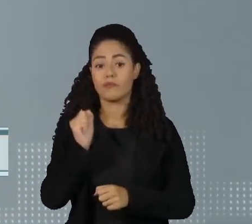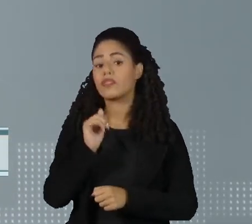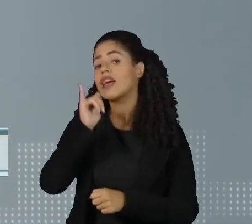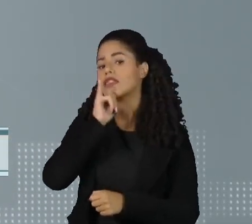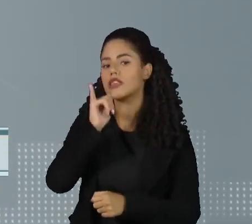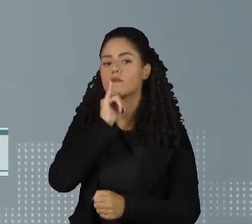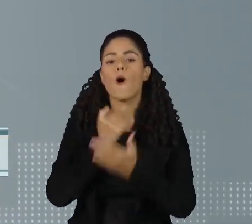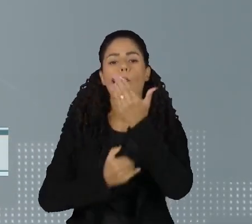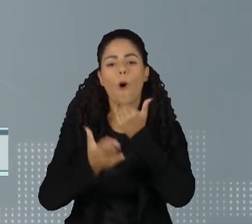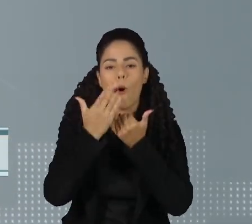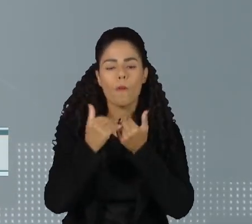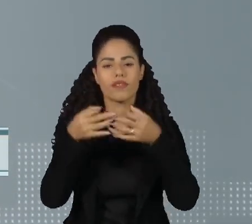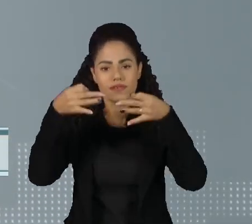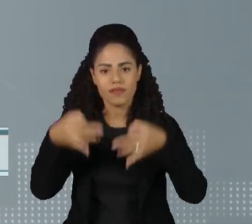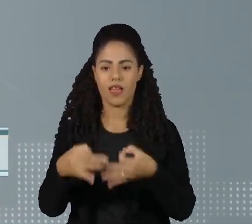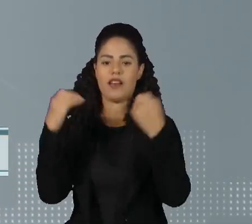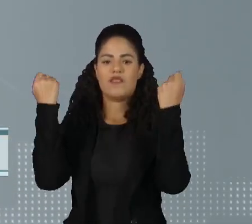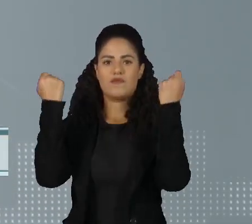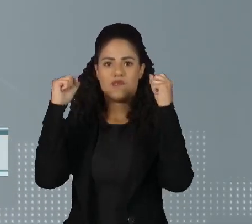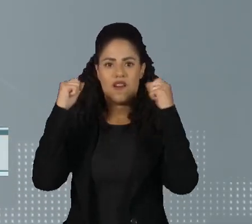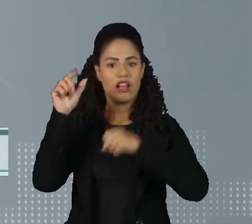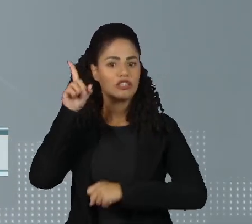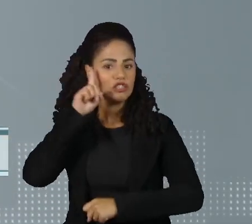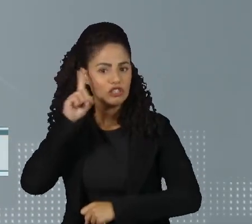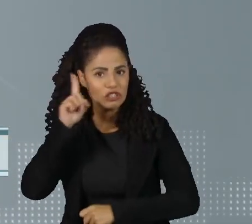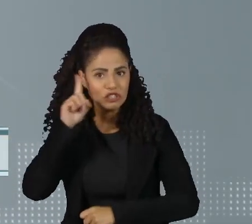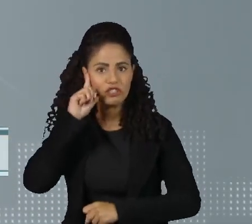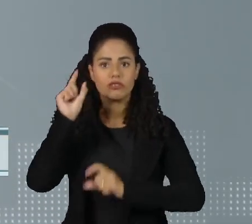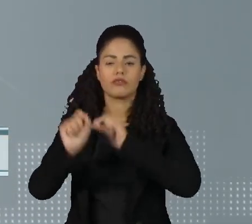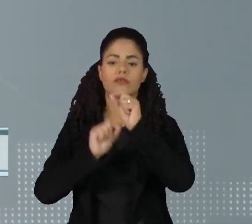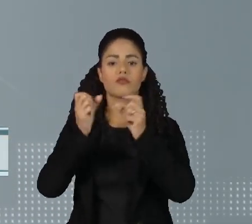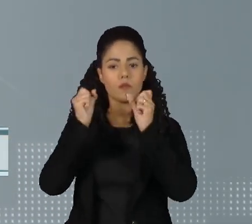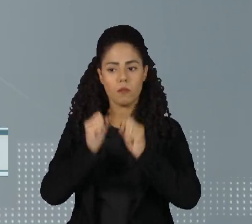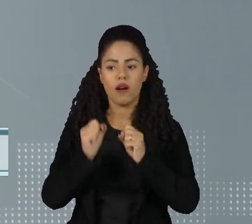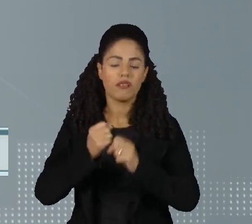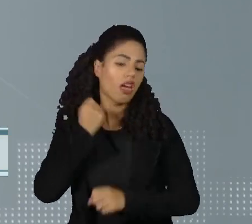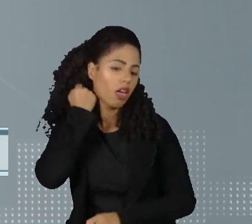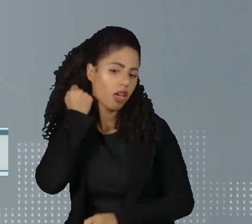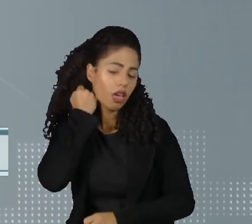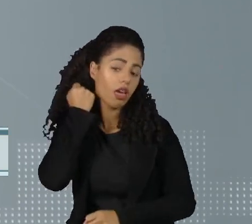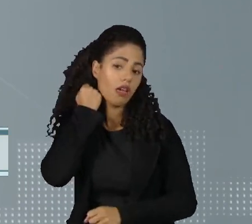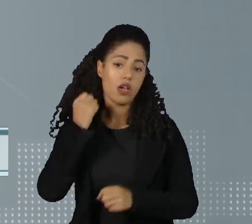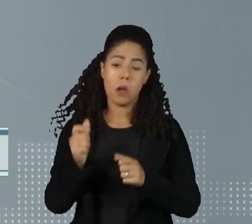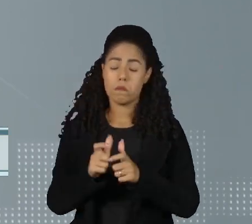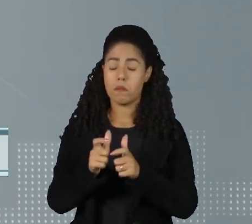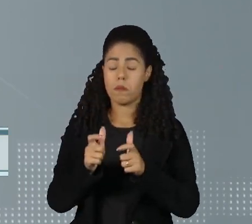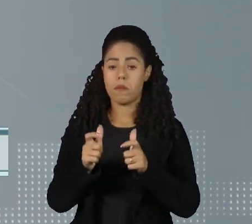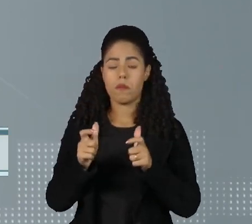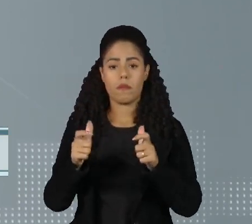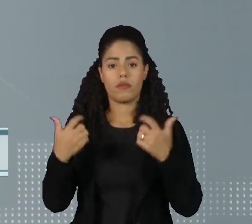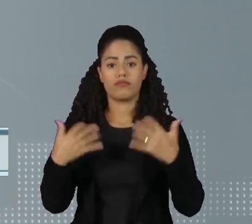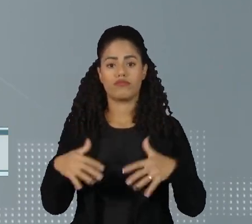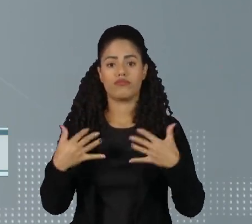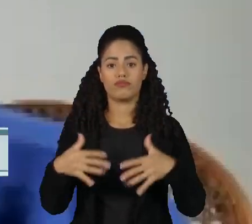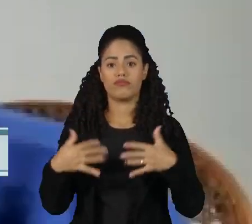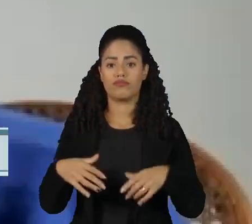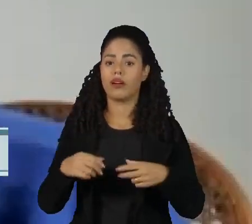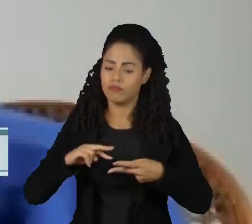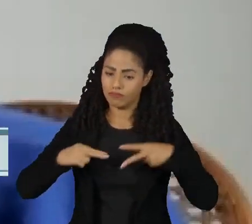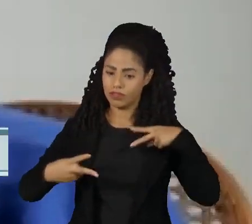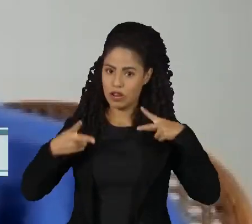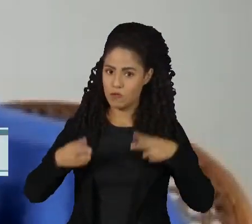correta, prática de exercícios, estresse. Na balança da saúde, esses itens pesam tanto quanto os nossos genes.